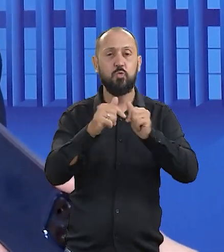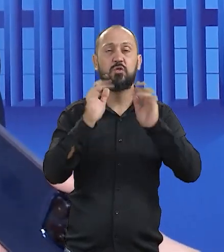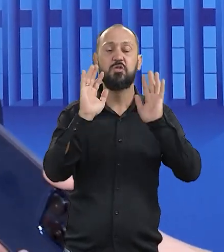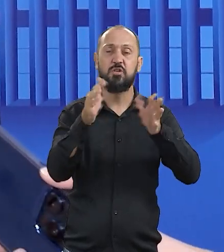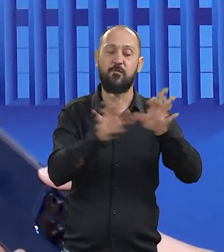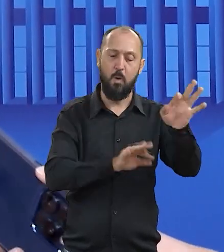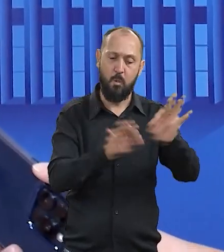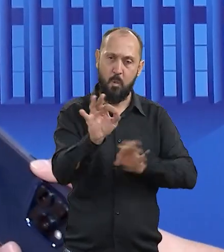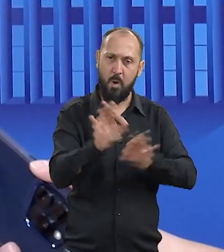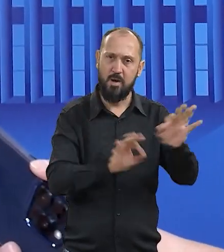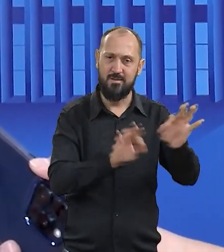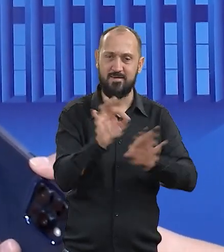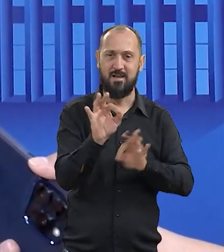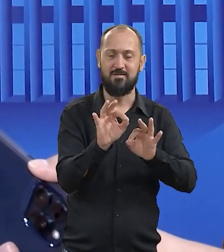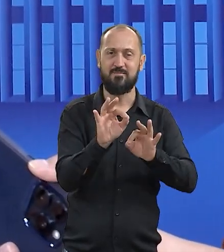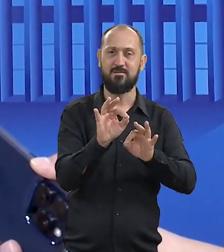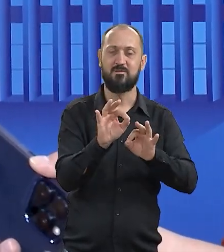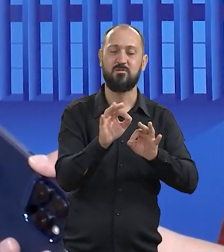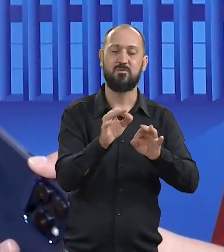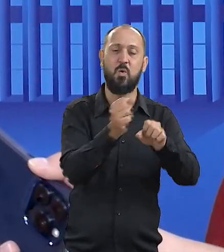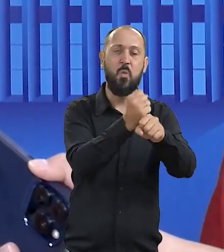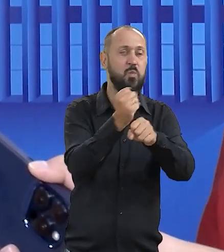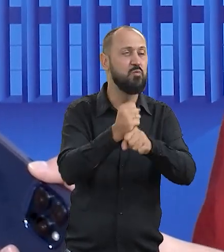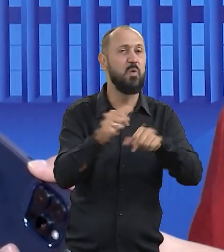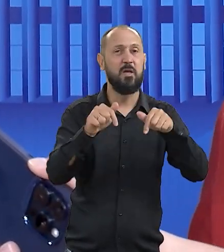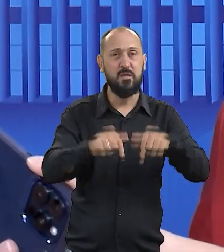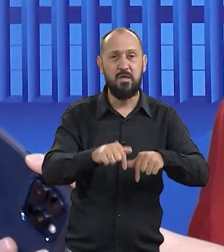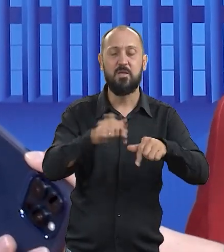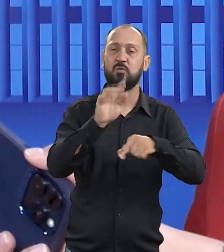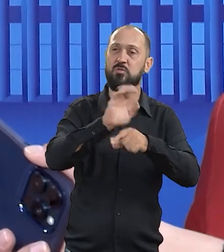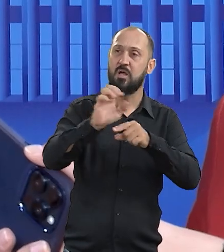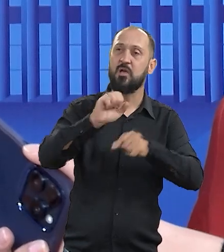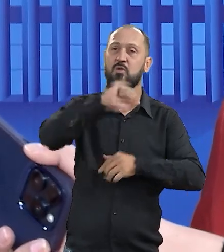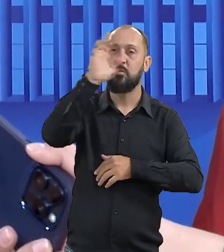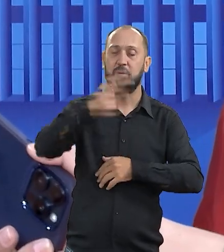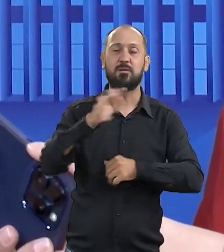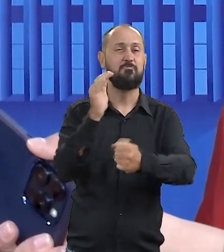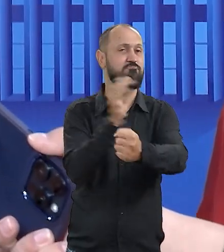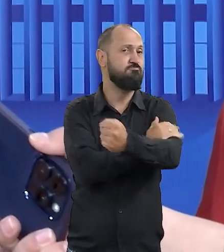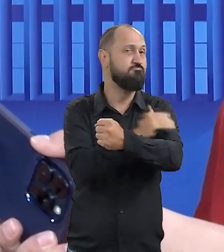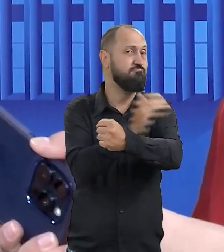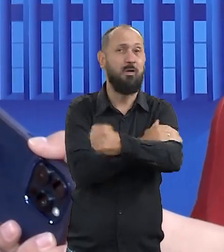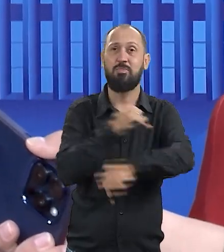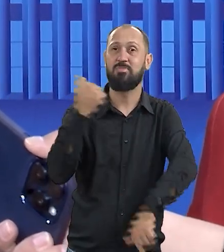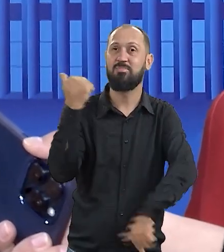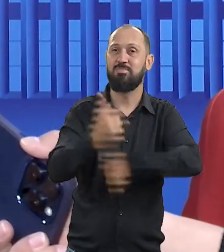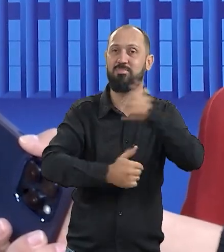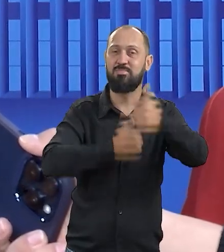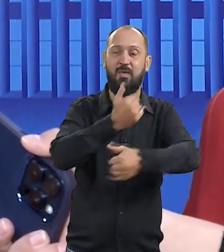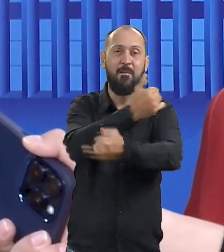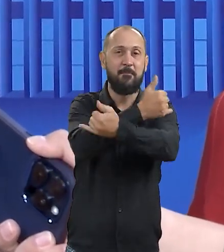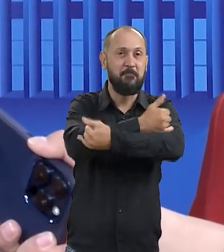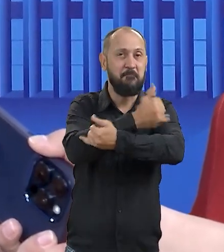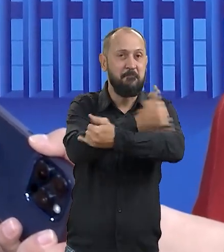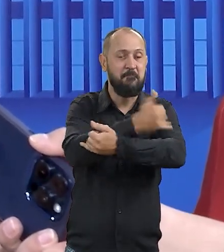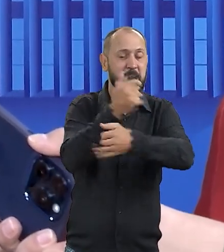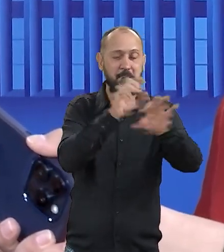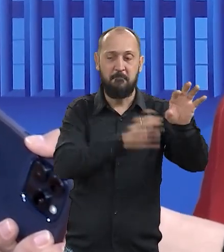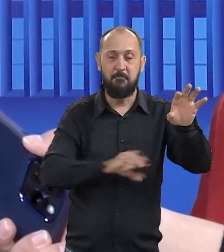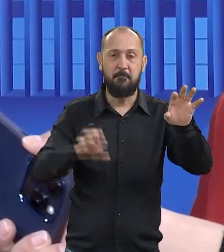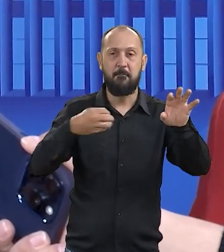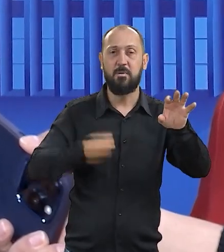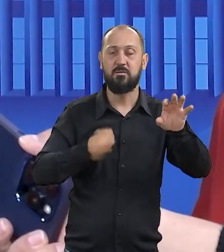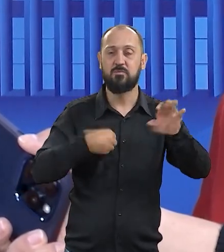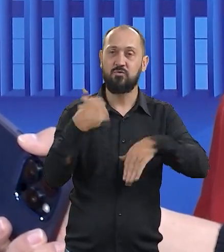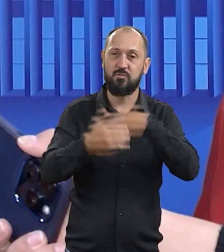construção aqui no nosso estado, no Brasil. É a força de trabalho mais presente no desenvolvimento do